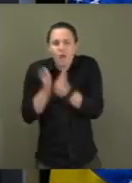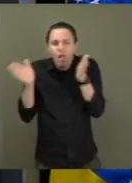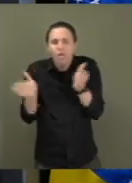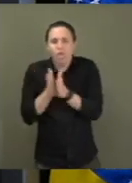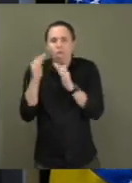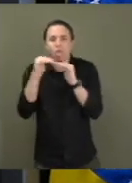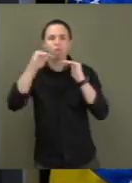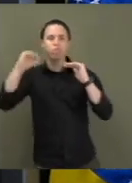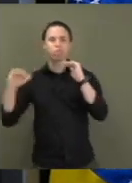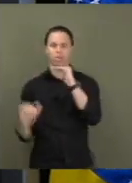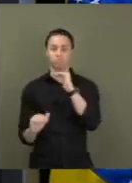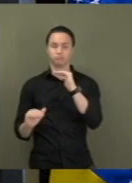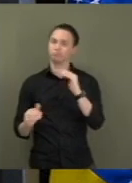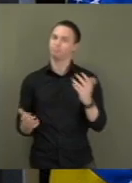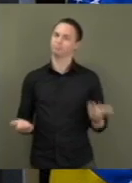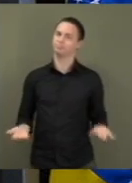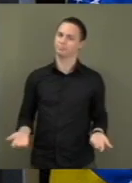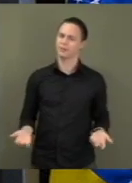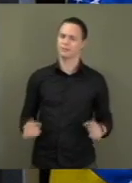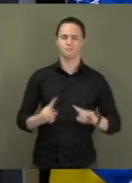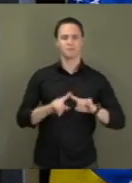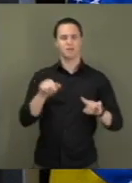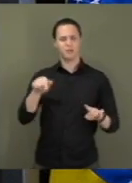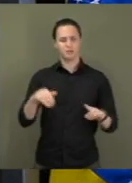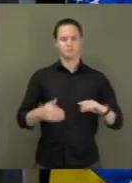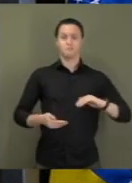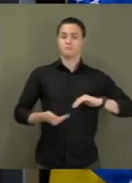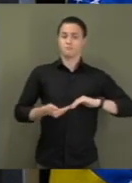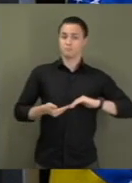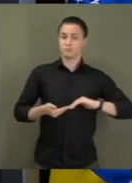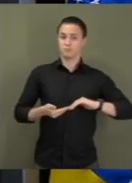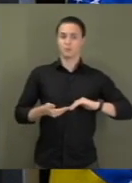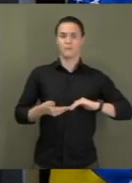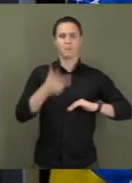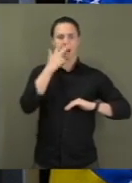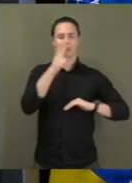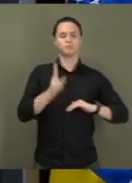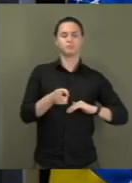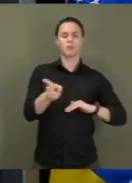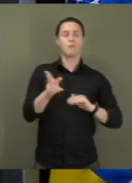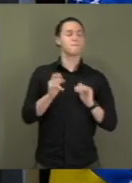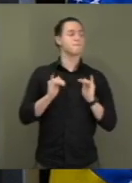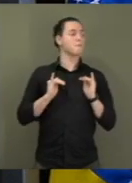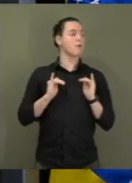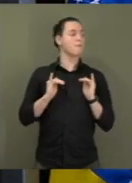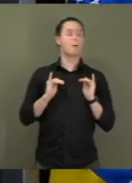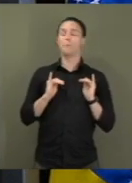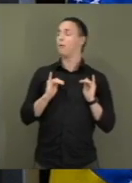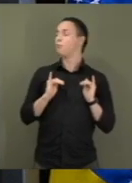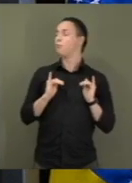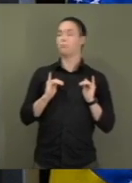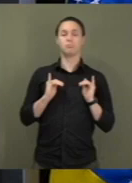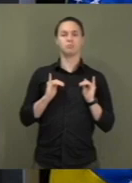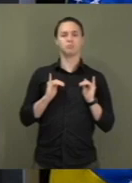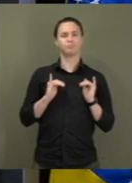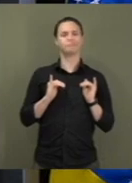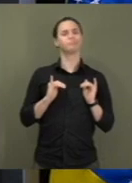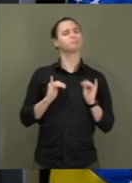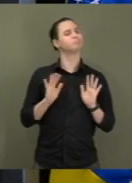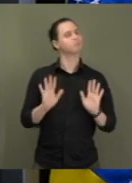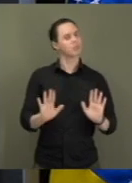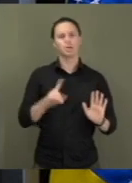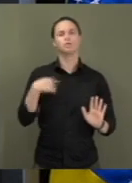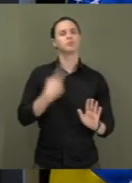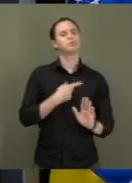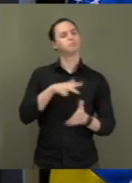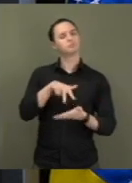essa Casa Revisora da República continua omissa, permaneceremos firmes até